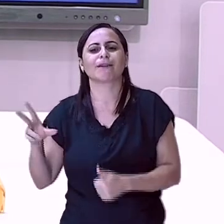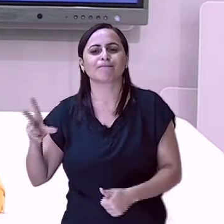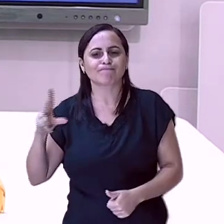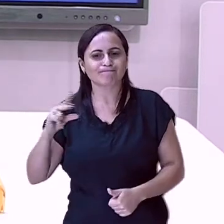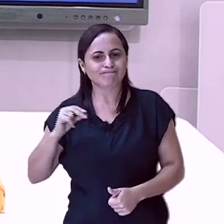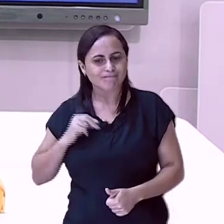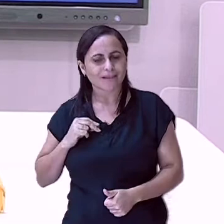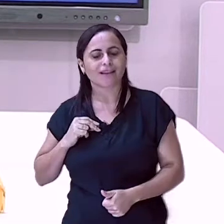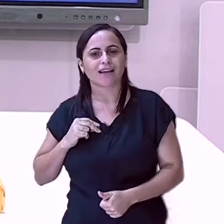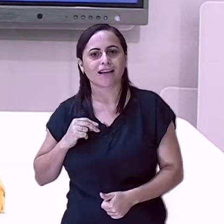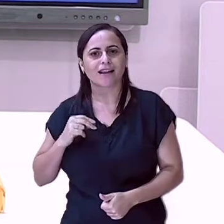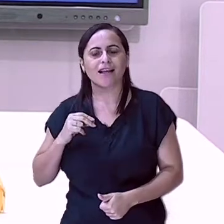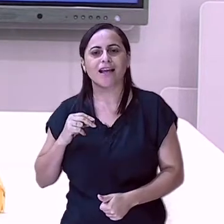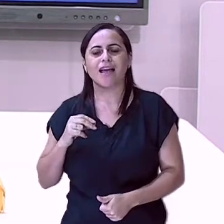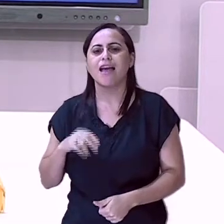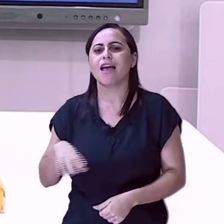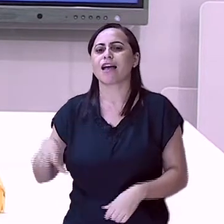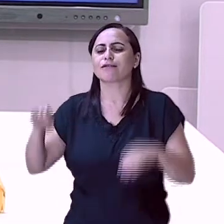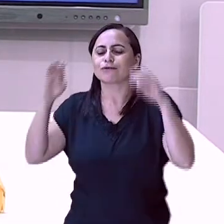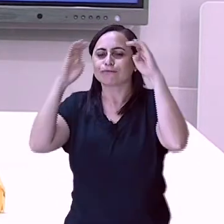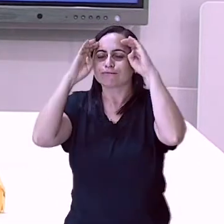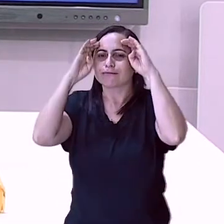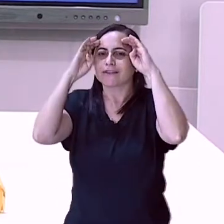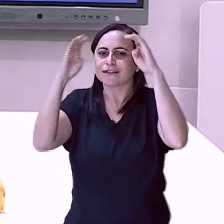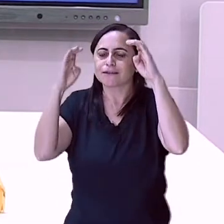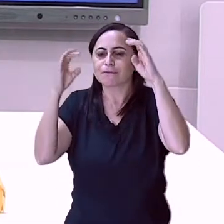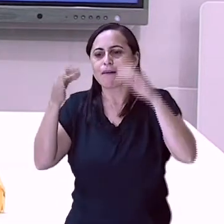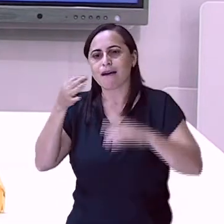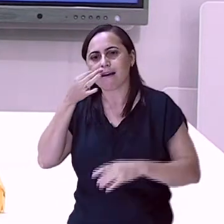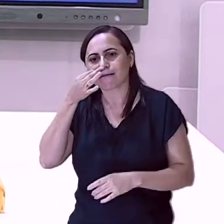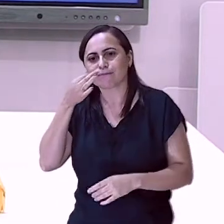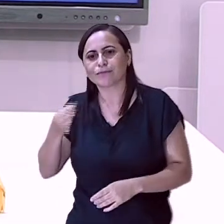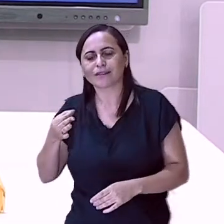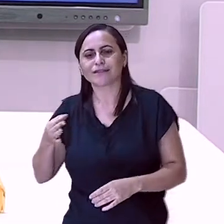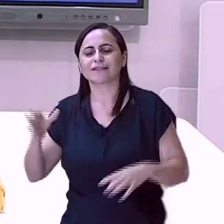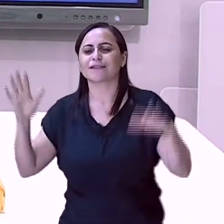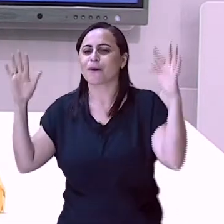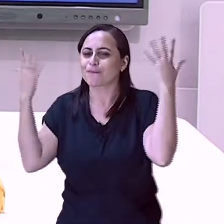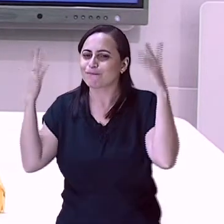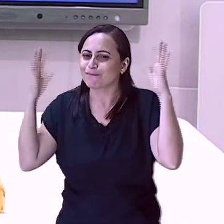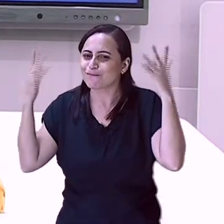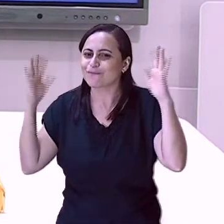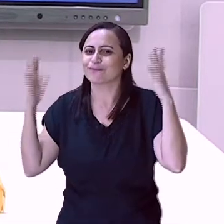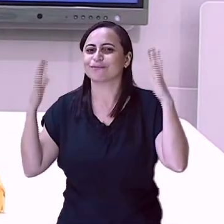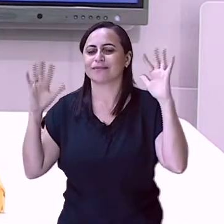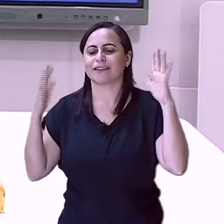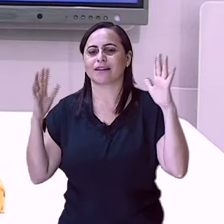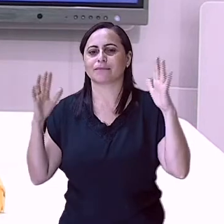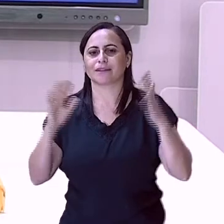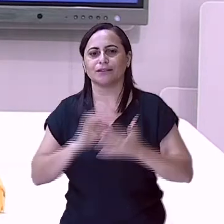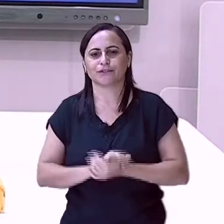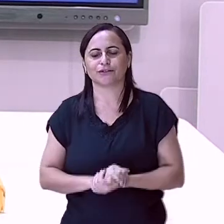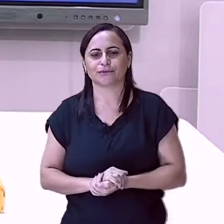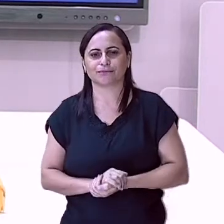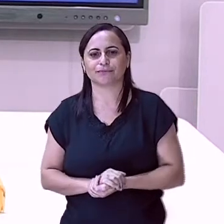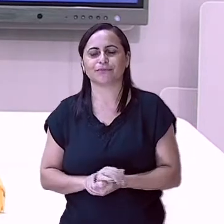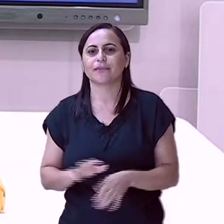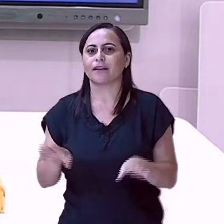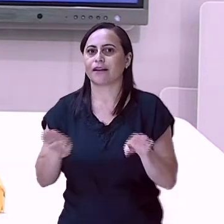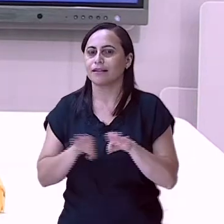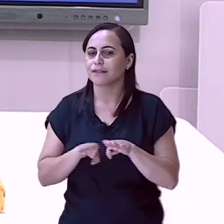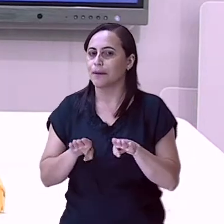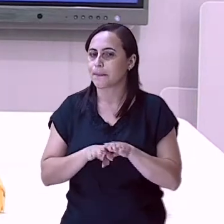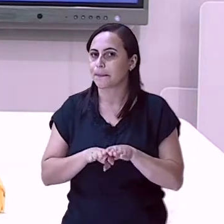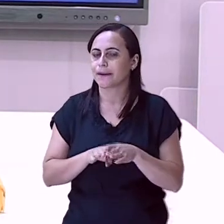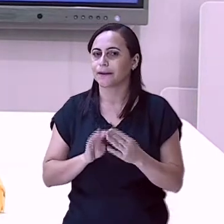atenção, o nosso respeito e o nosso carinho e muitos aplausos. E também, neste tempo,